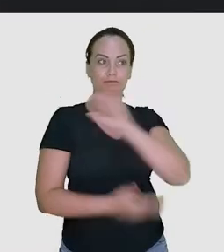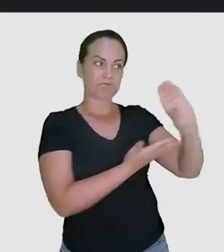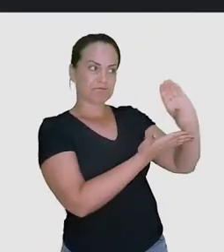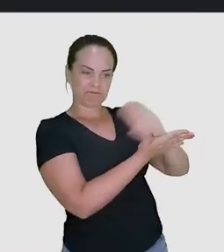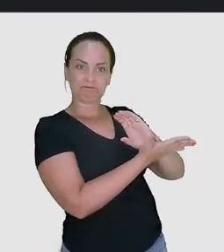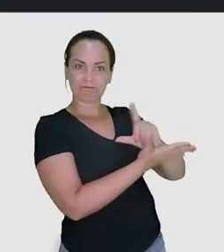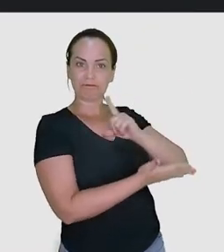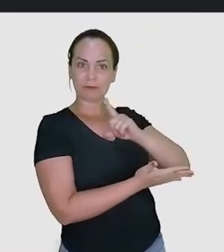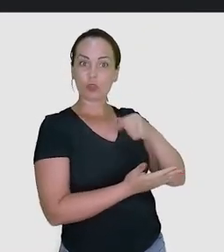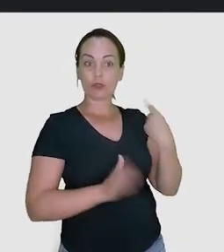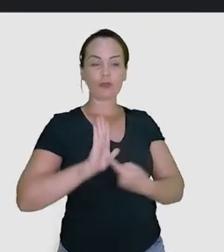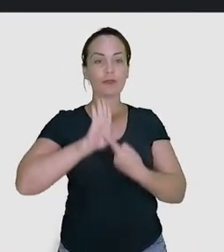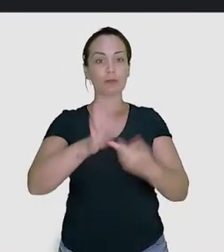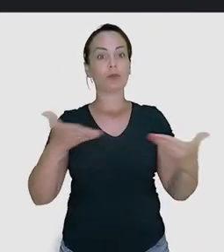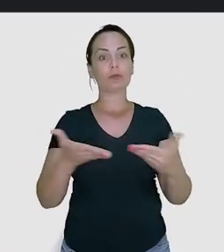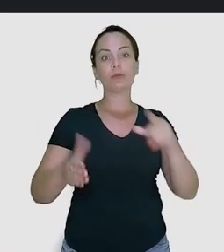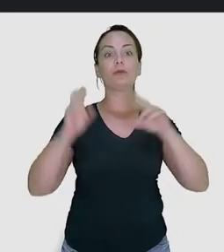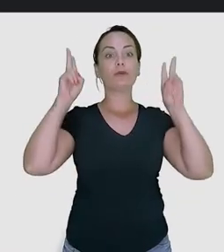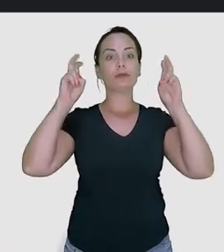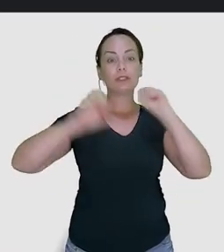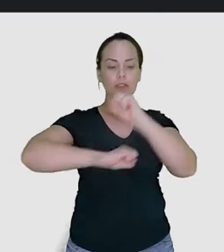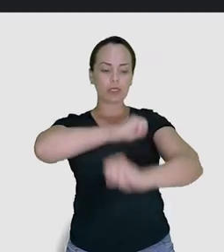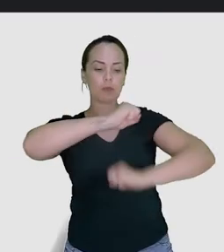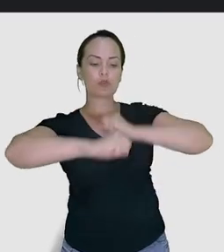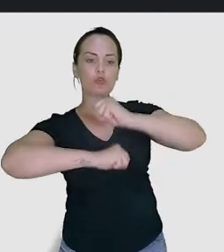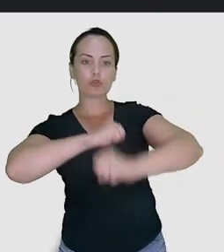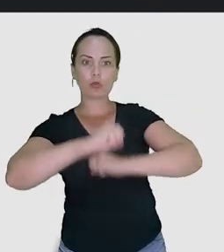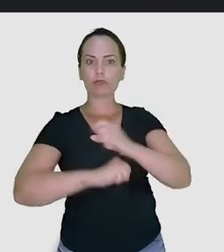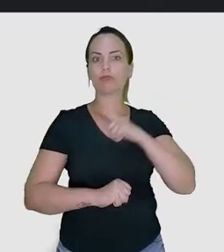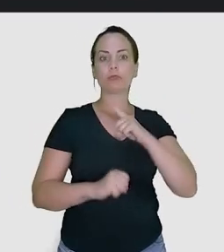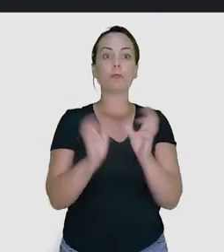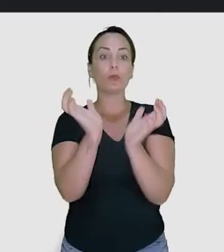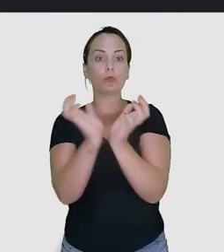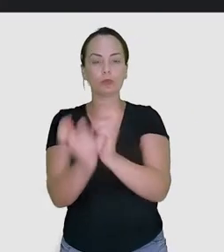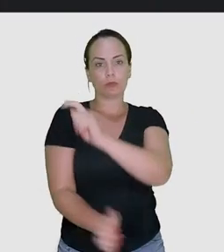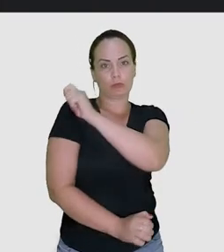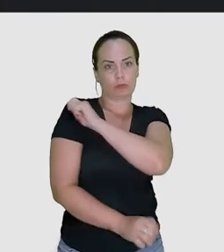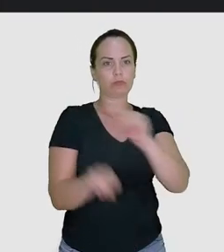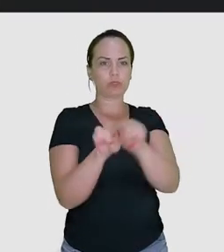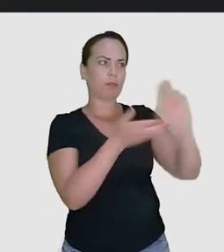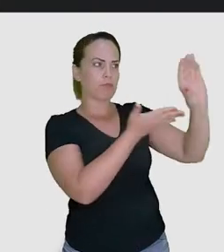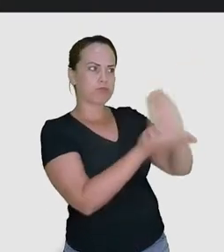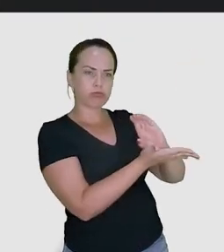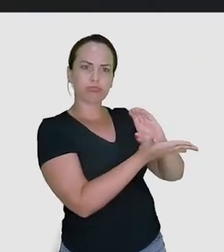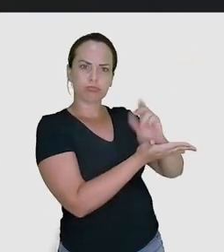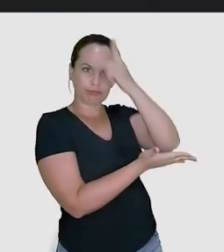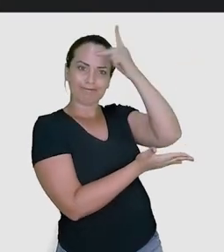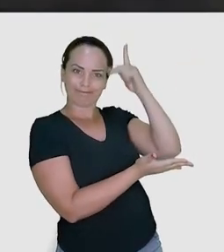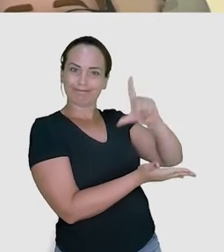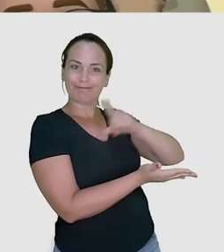O projeto remoto desenvolvido com a equipe dos alunos e bolsistas da Vitor Meirelles e que vamos apresentar agora tem como tema o Sistema Solar.